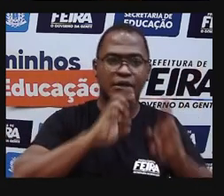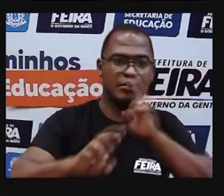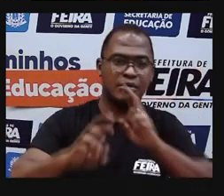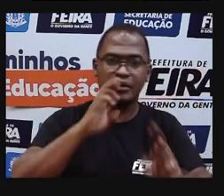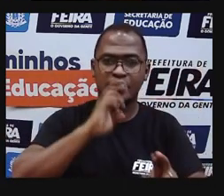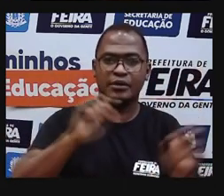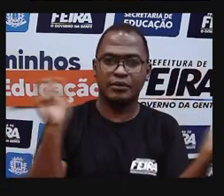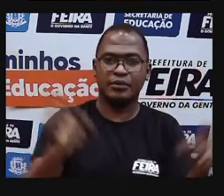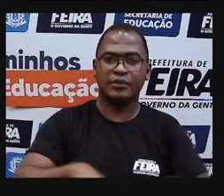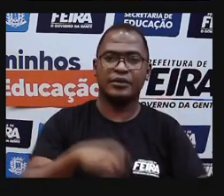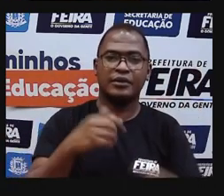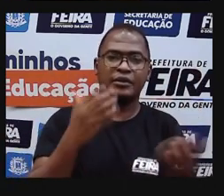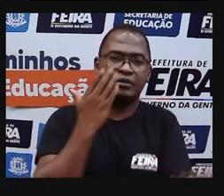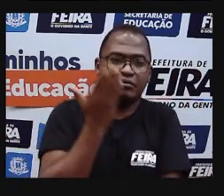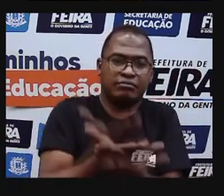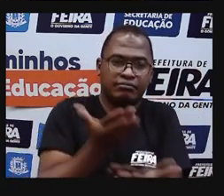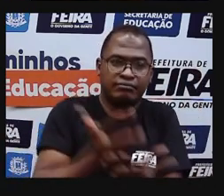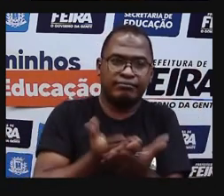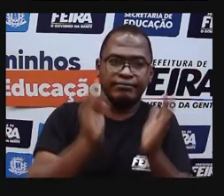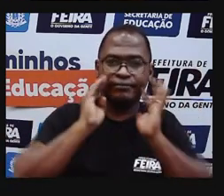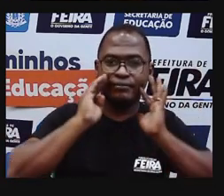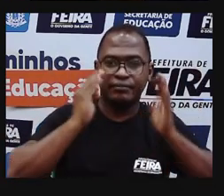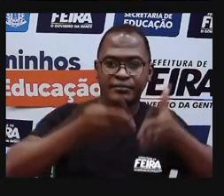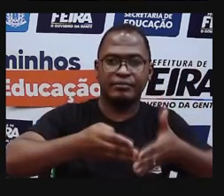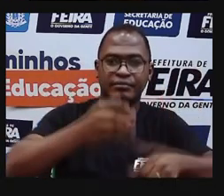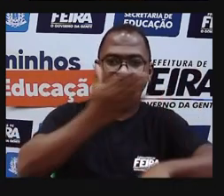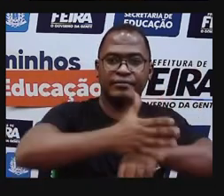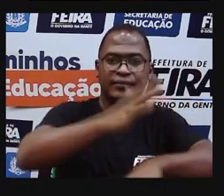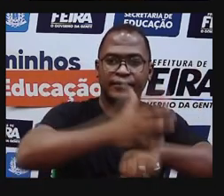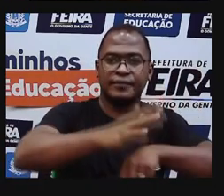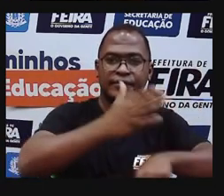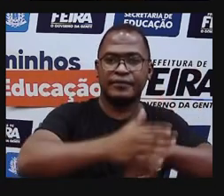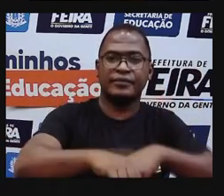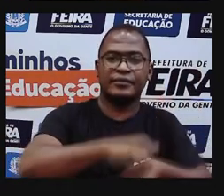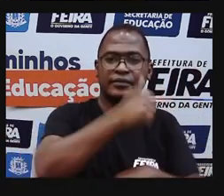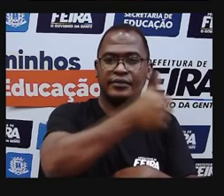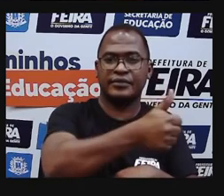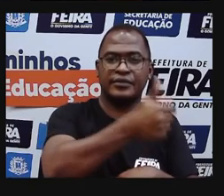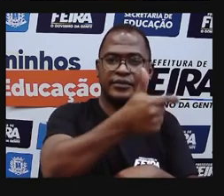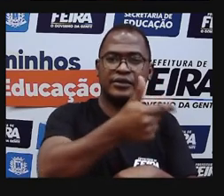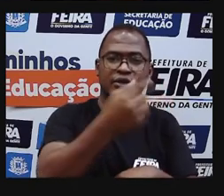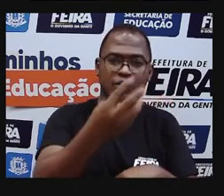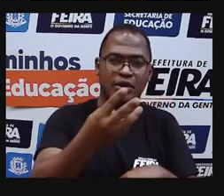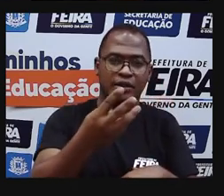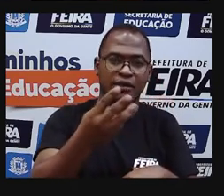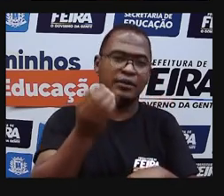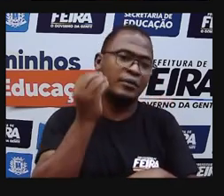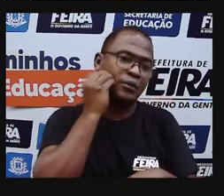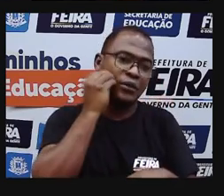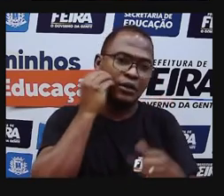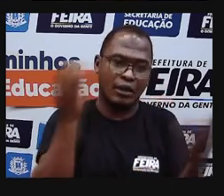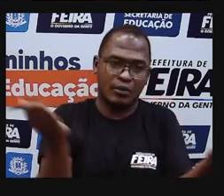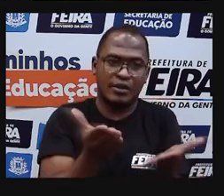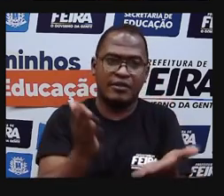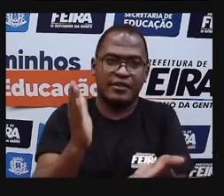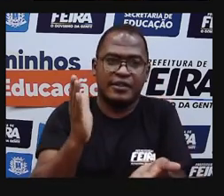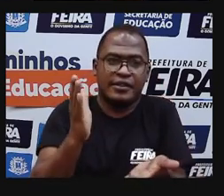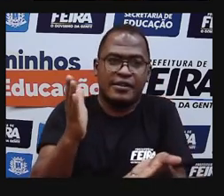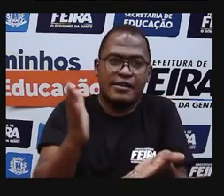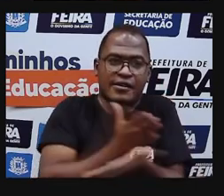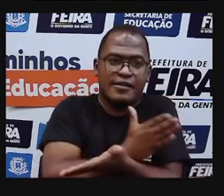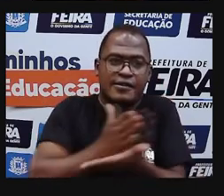vocês vão seguir esse modelo, ó. No cento e vinte e quatro eu coloquei para decomposição. Então o um aqui representa